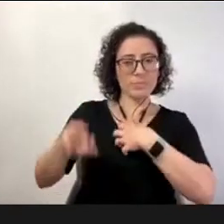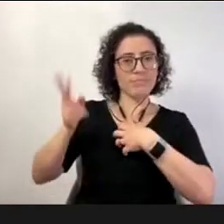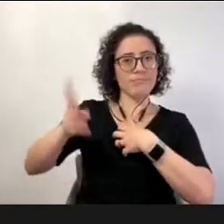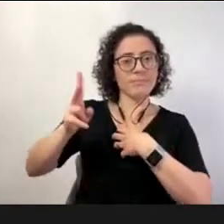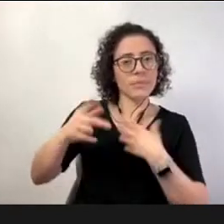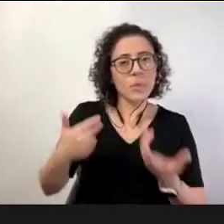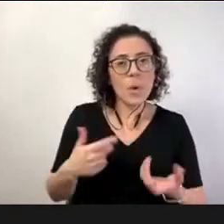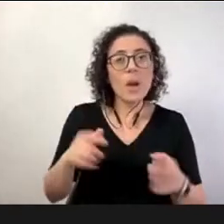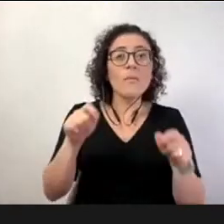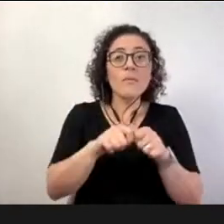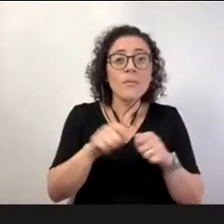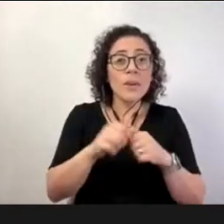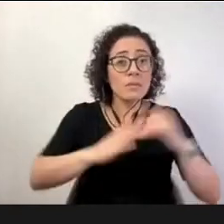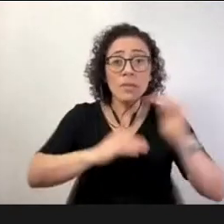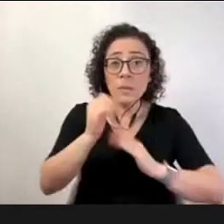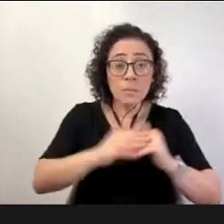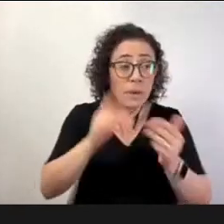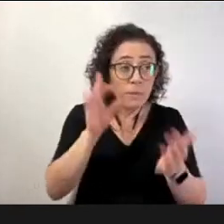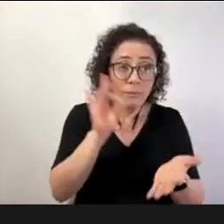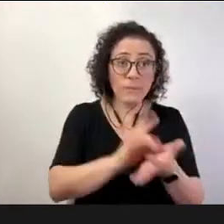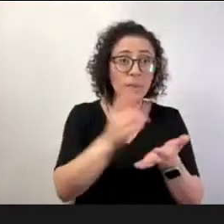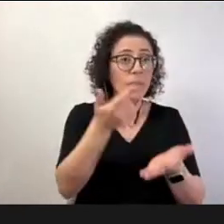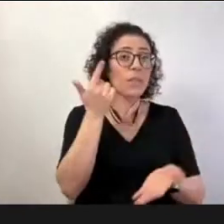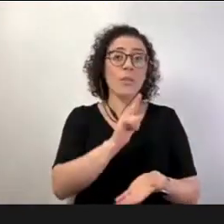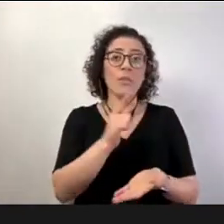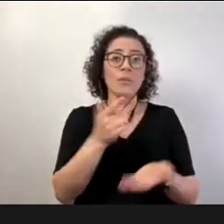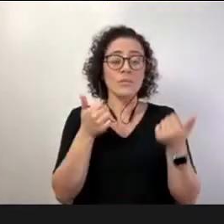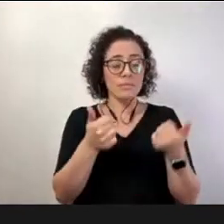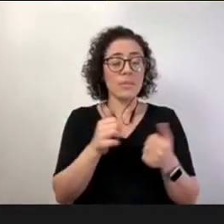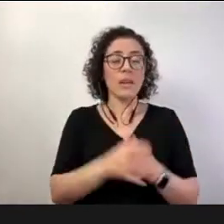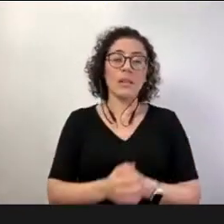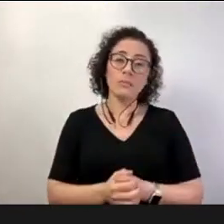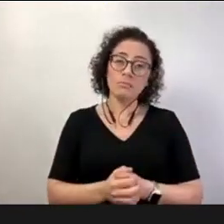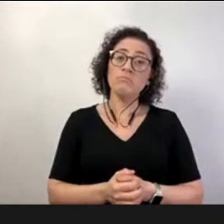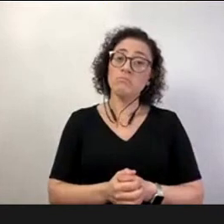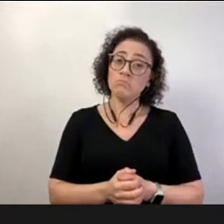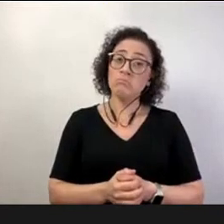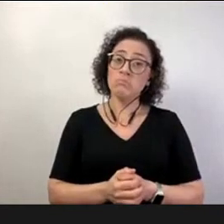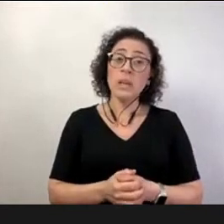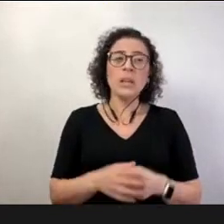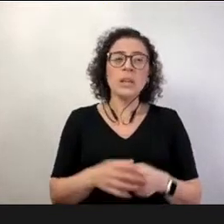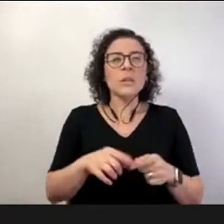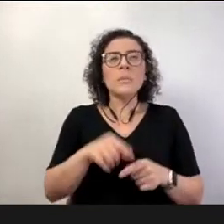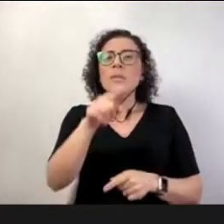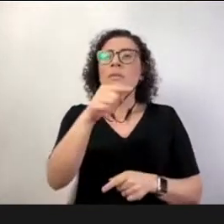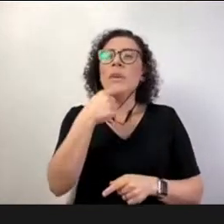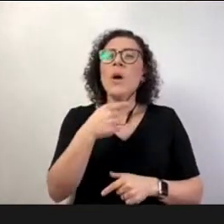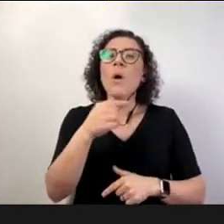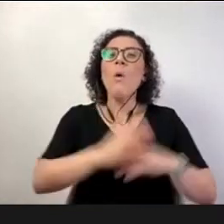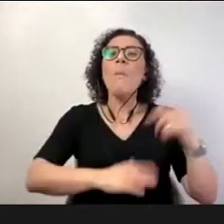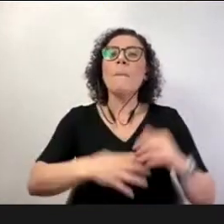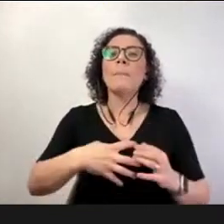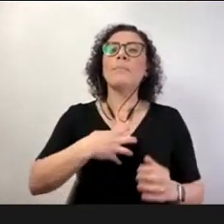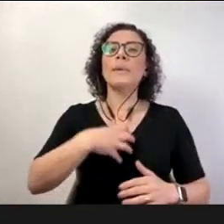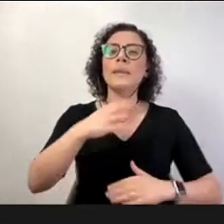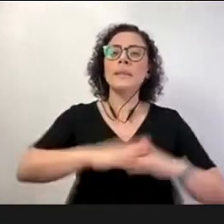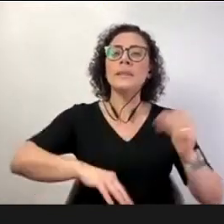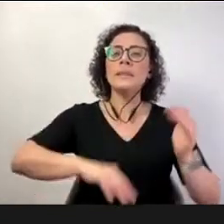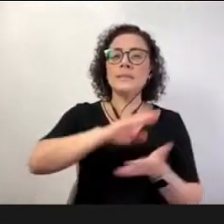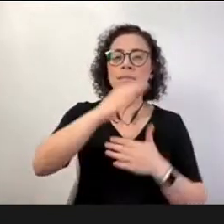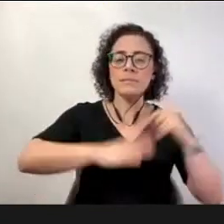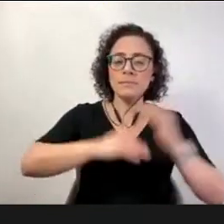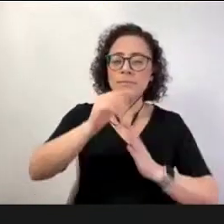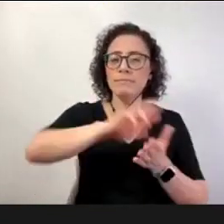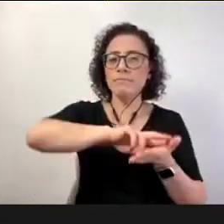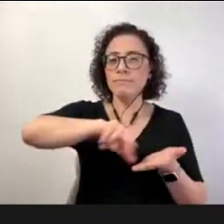importância não somente de que a gente fala do trabalho com essas competências mas dessa interação não somente